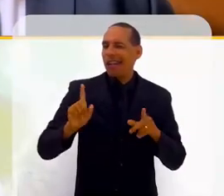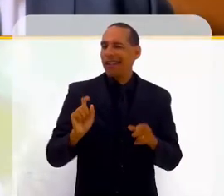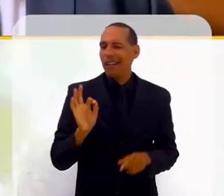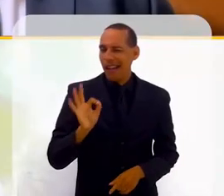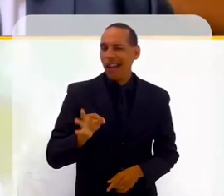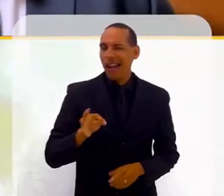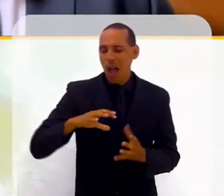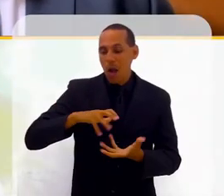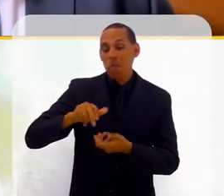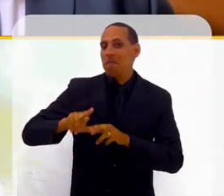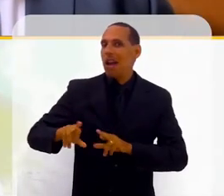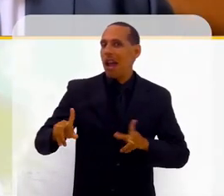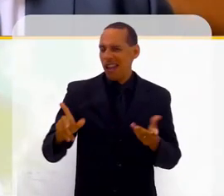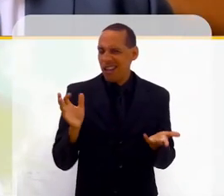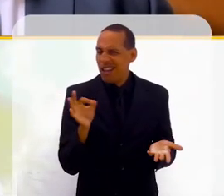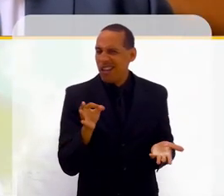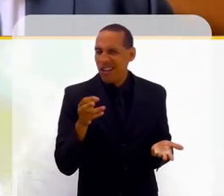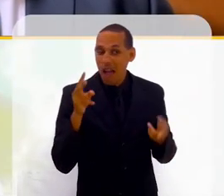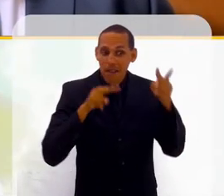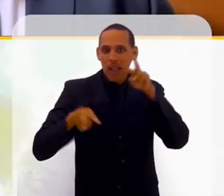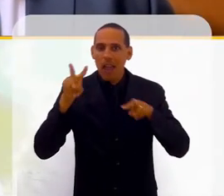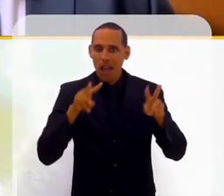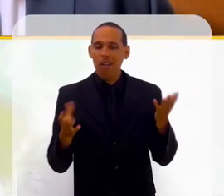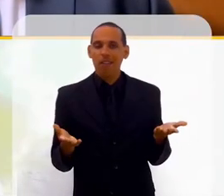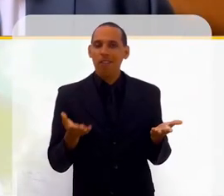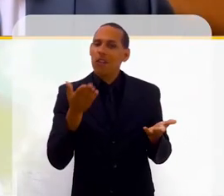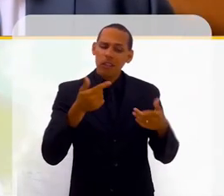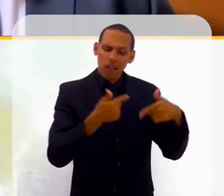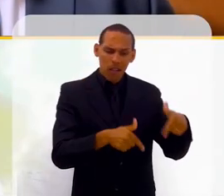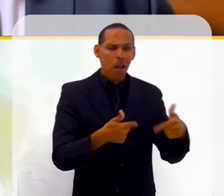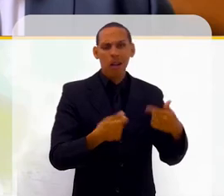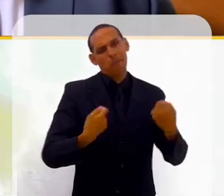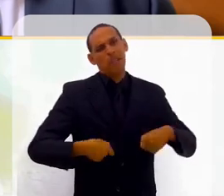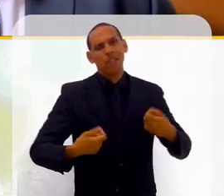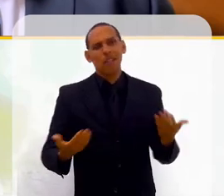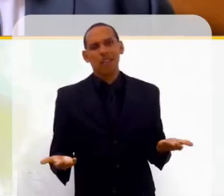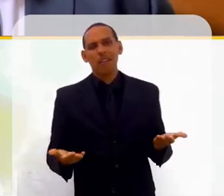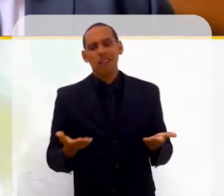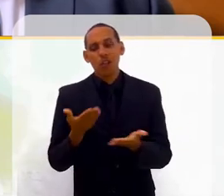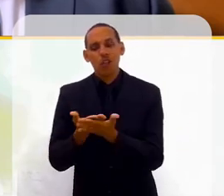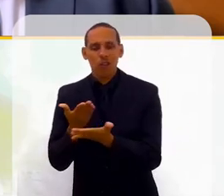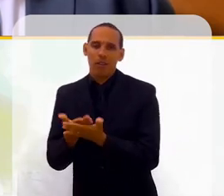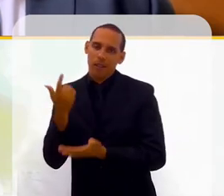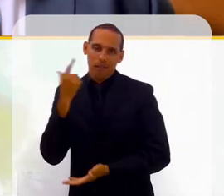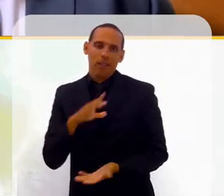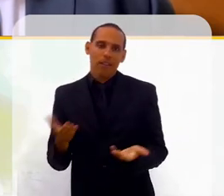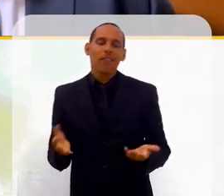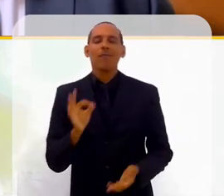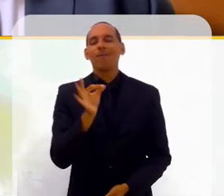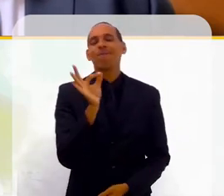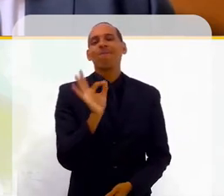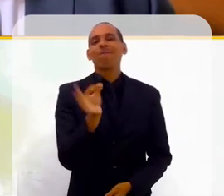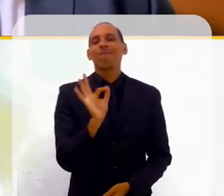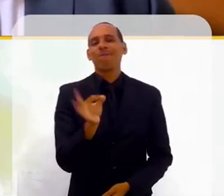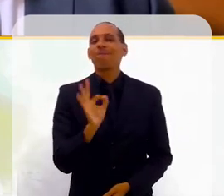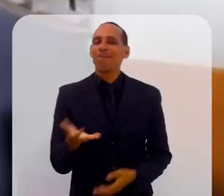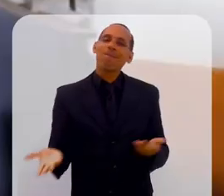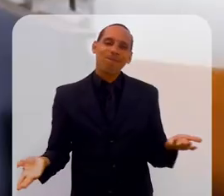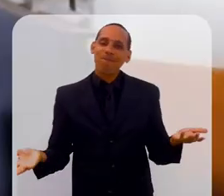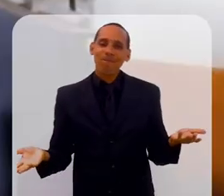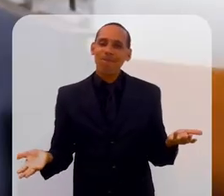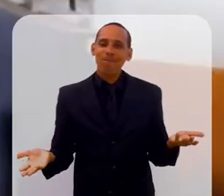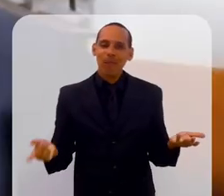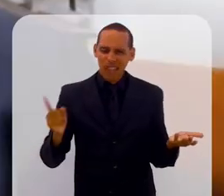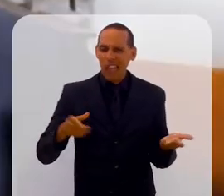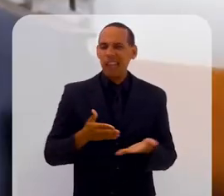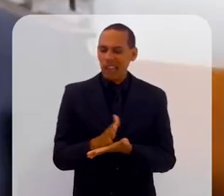mundo. Exatamente. E você precisava trabalhar para poder estudar. Exatamente. Exatamente. Então, assim, era uma